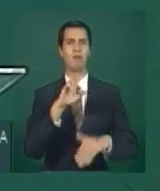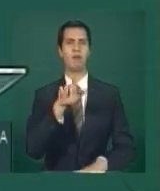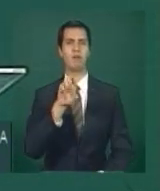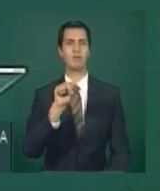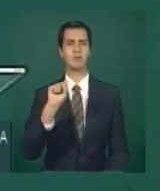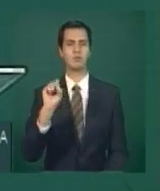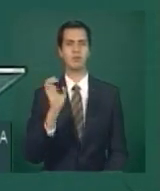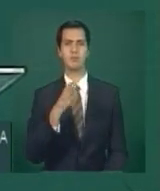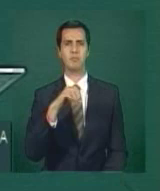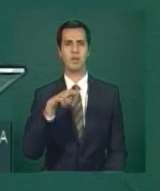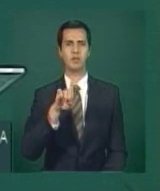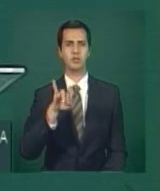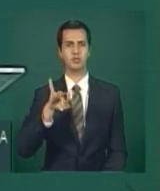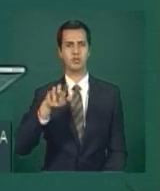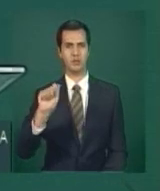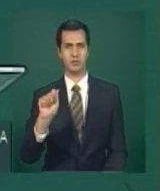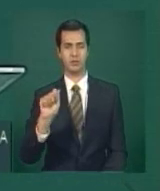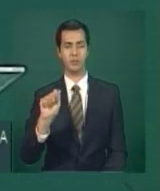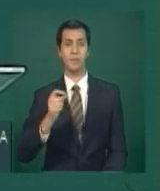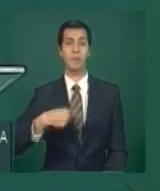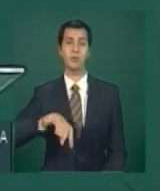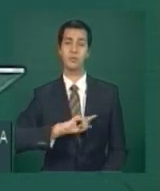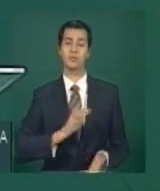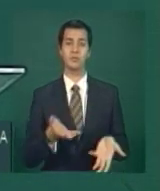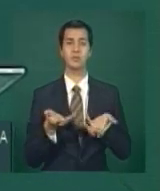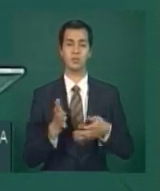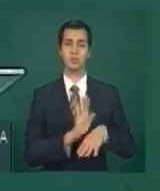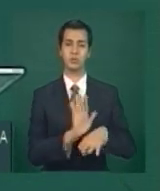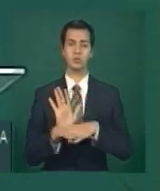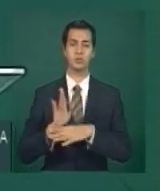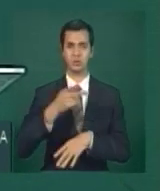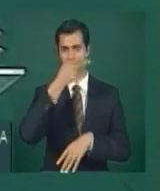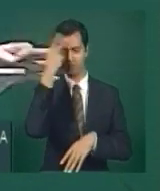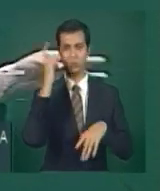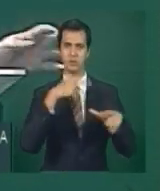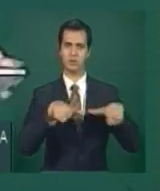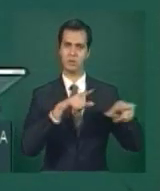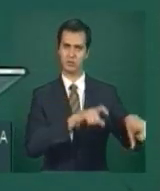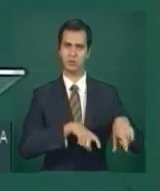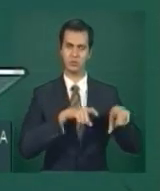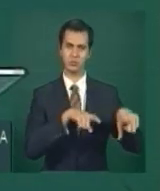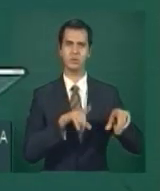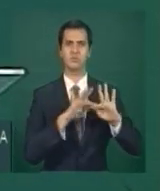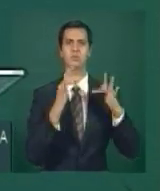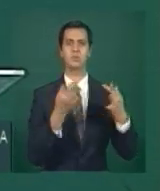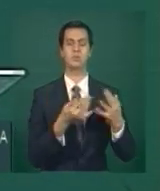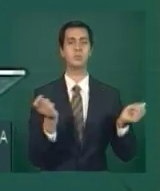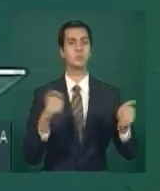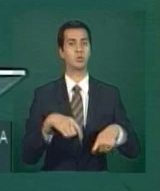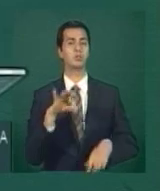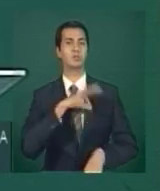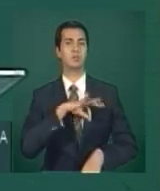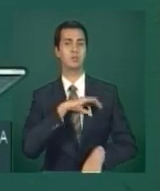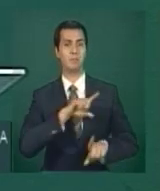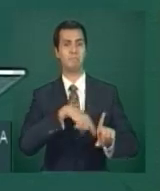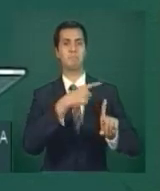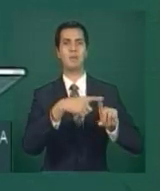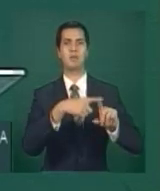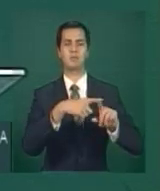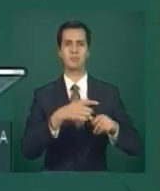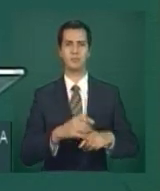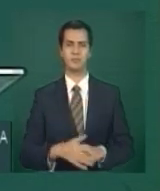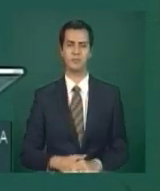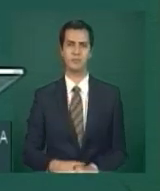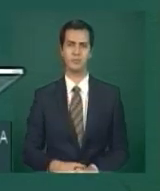a renda dos agricultores familiares cresça cada vez mais. não há